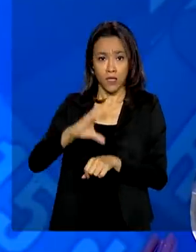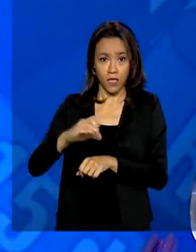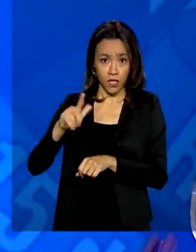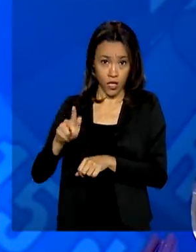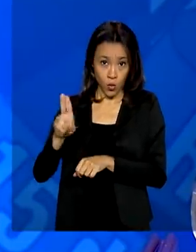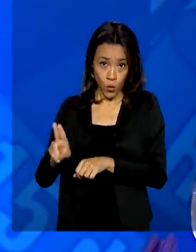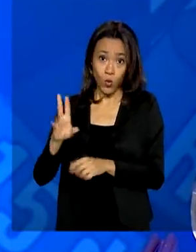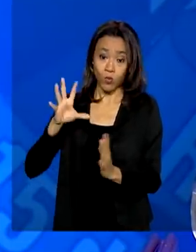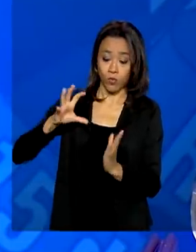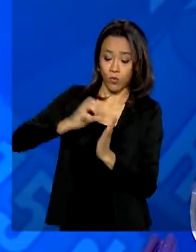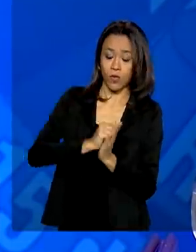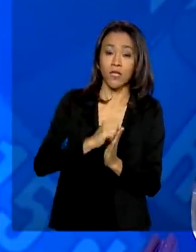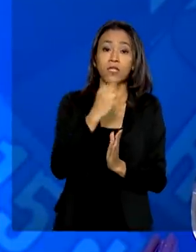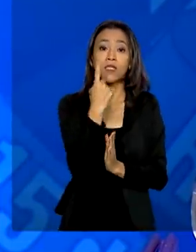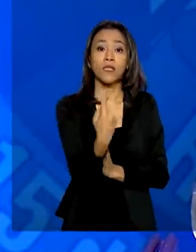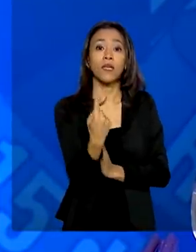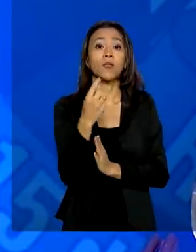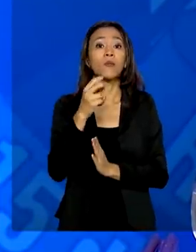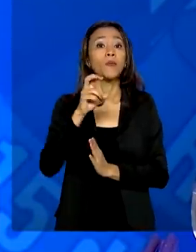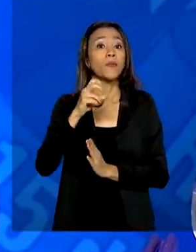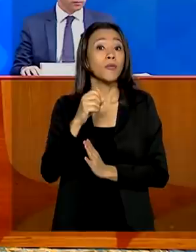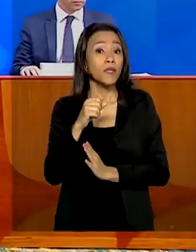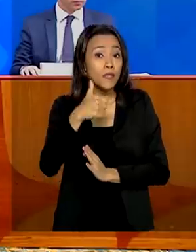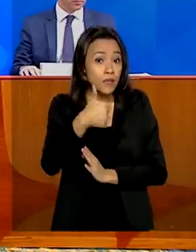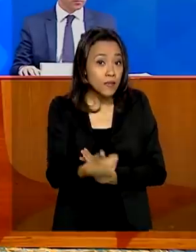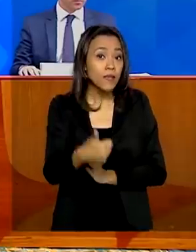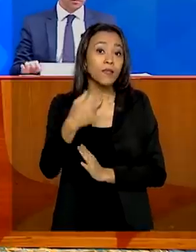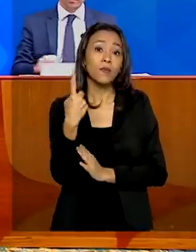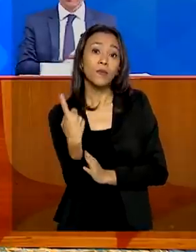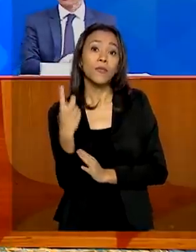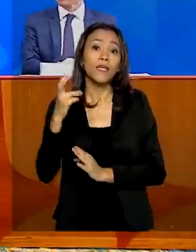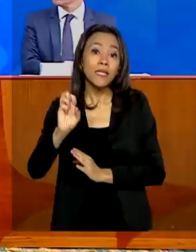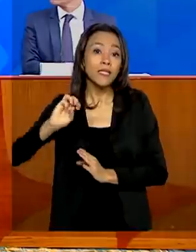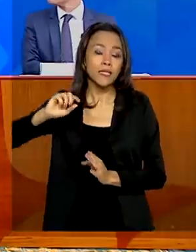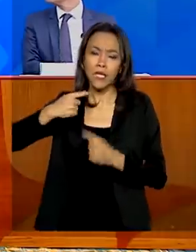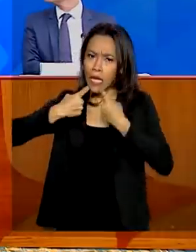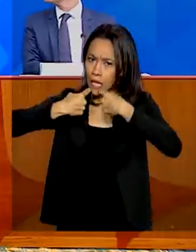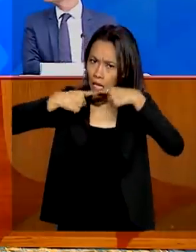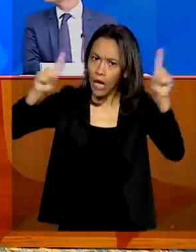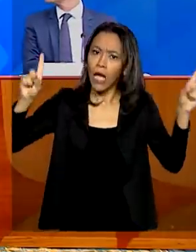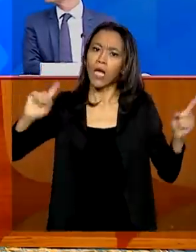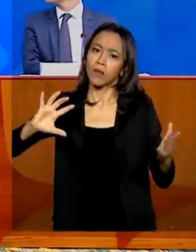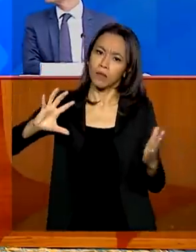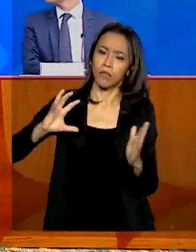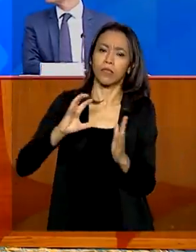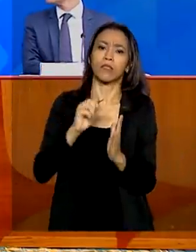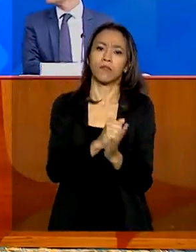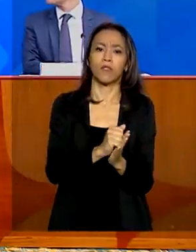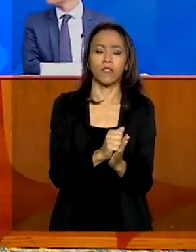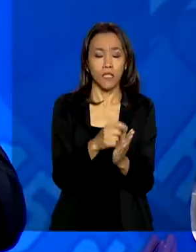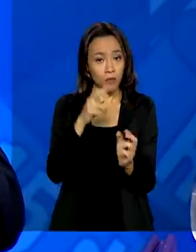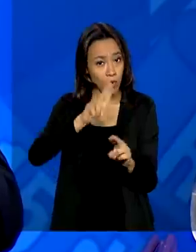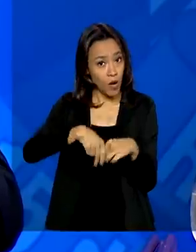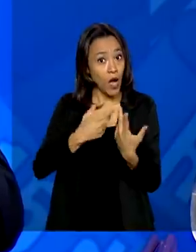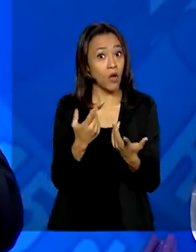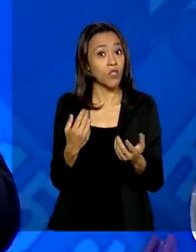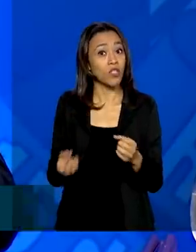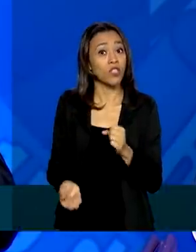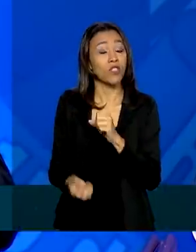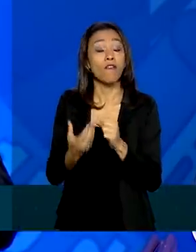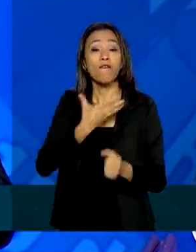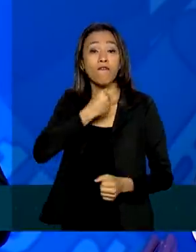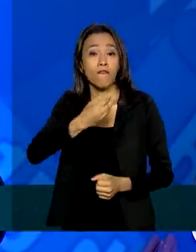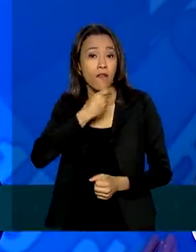115 denúncias no canal Coronavírus relativas a fraudes em contratos no setor de saúde. Estamos bem